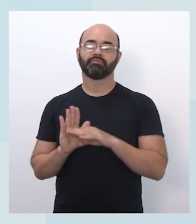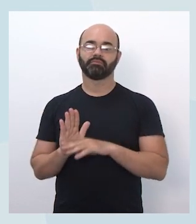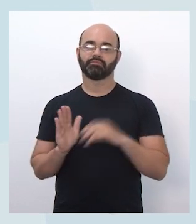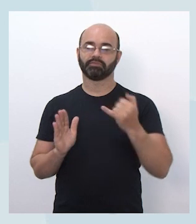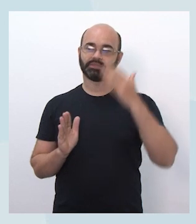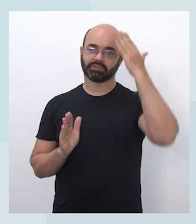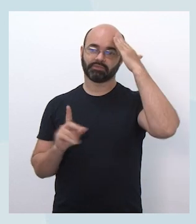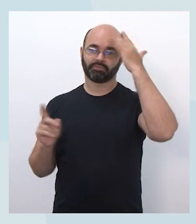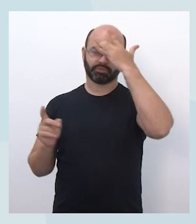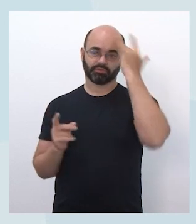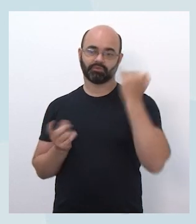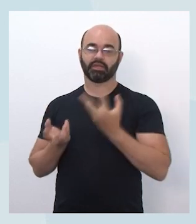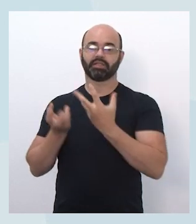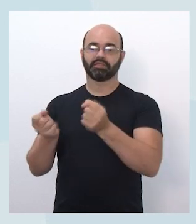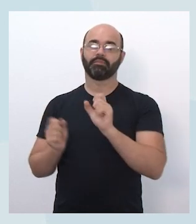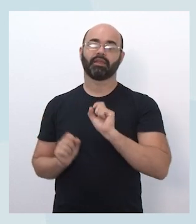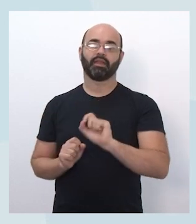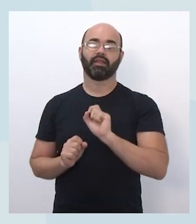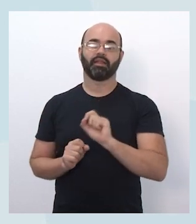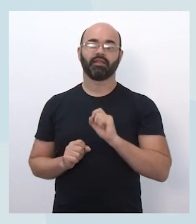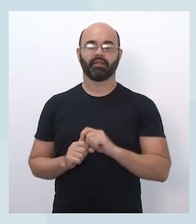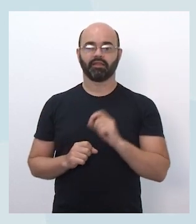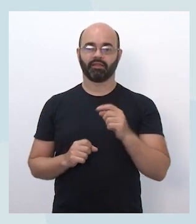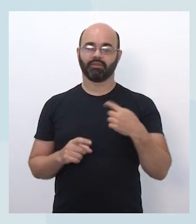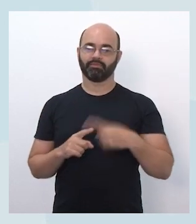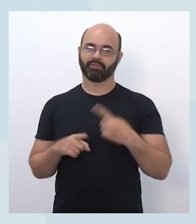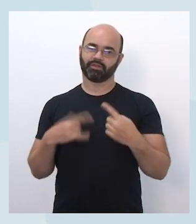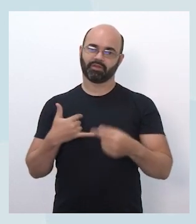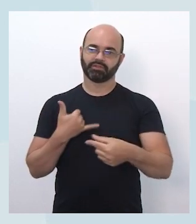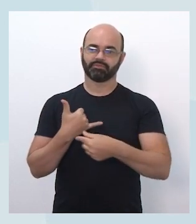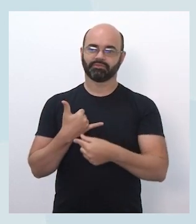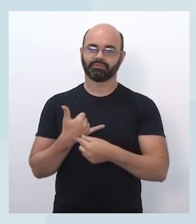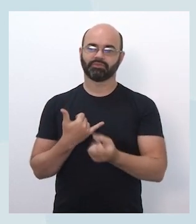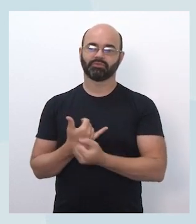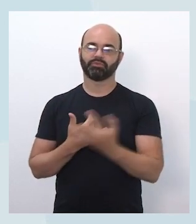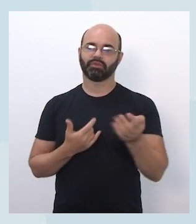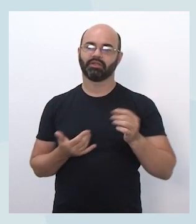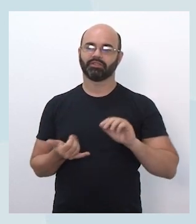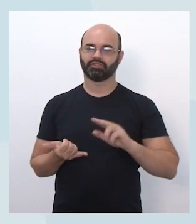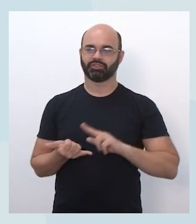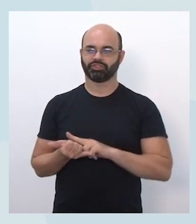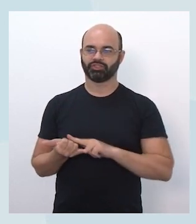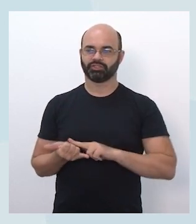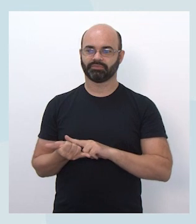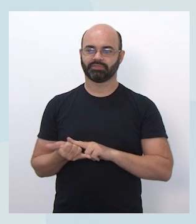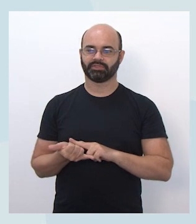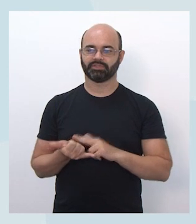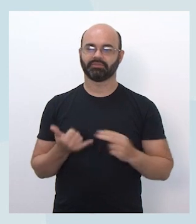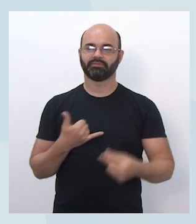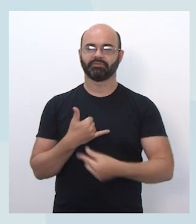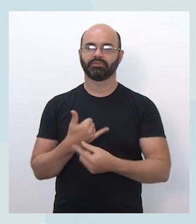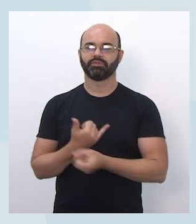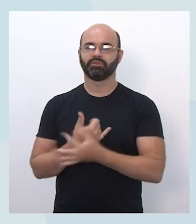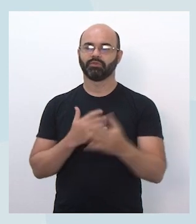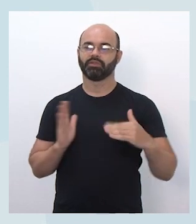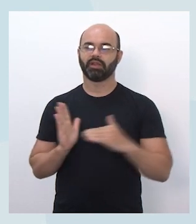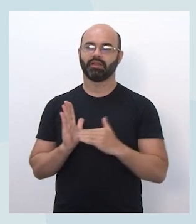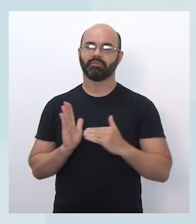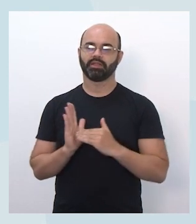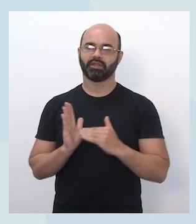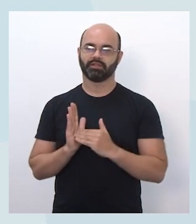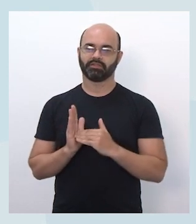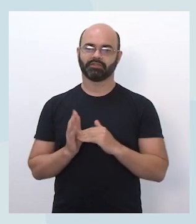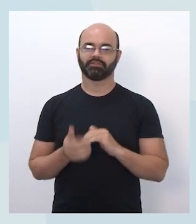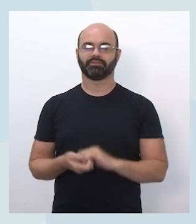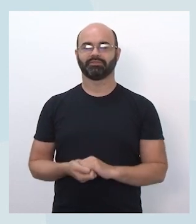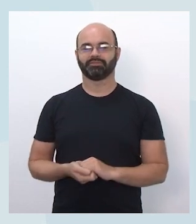de quem vai receber. Diz que a gente tem uma quantidade limitada de chips para entregar. Agora pode passar. Já foi,